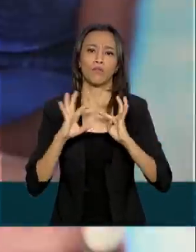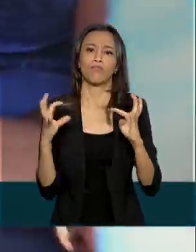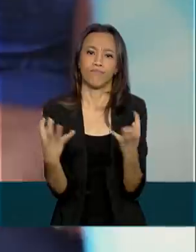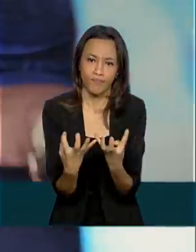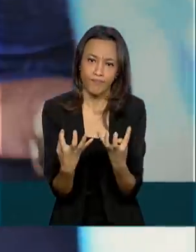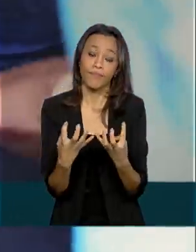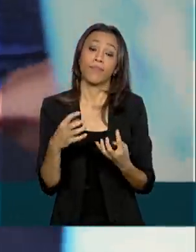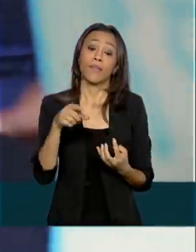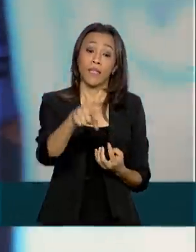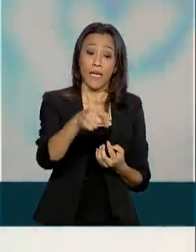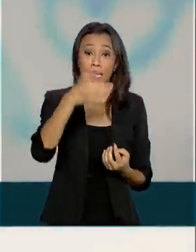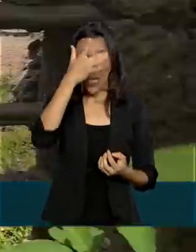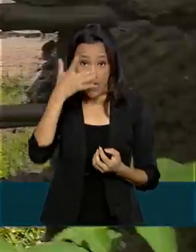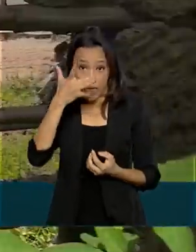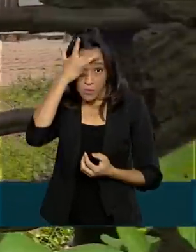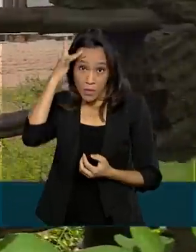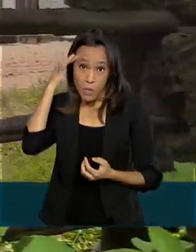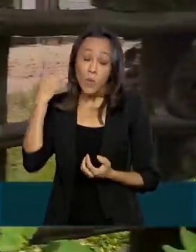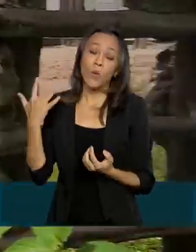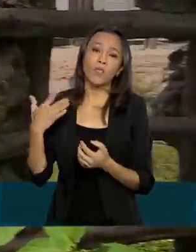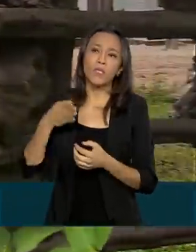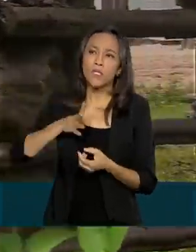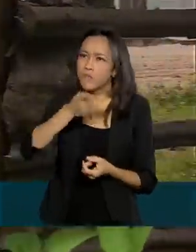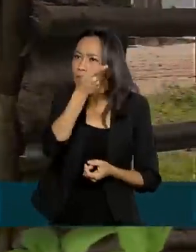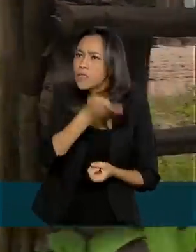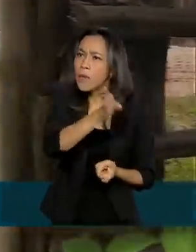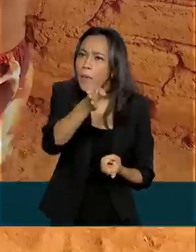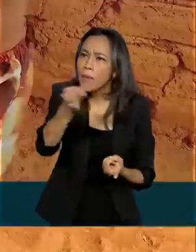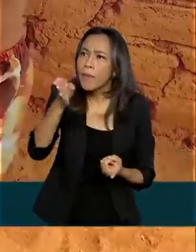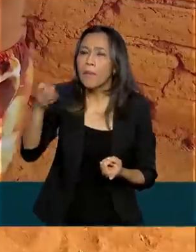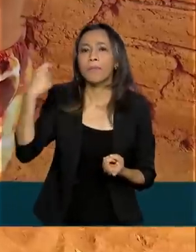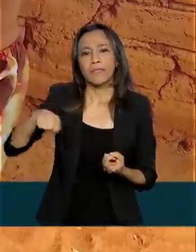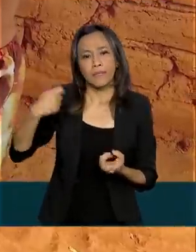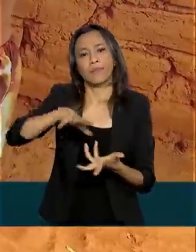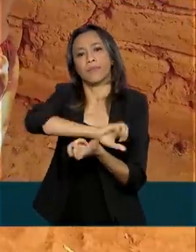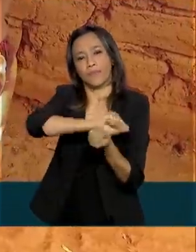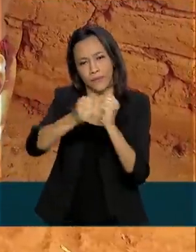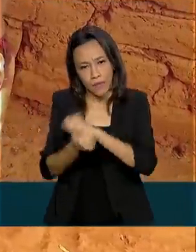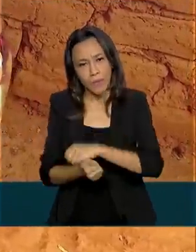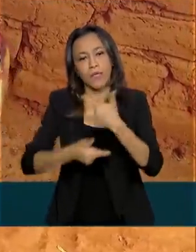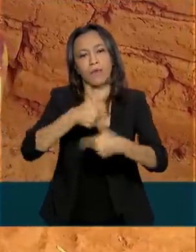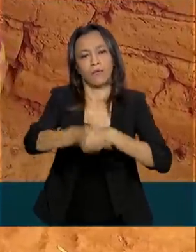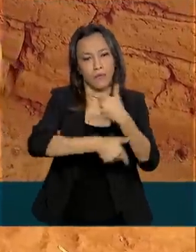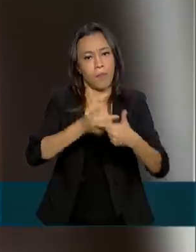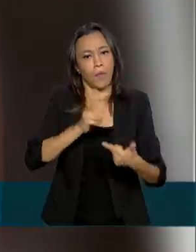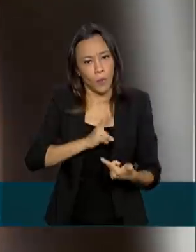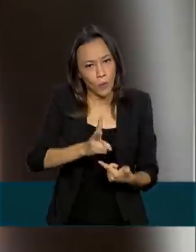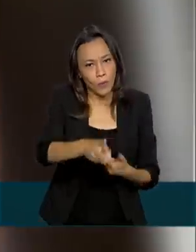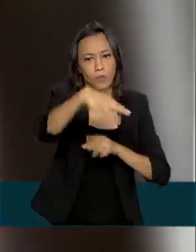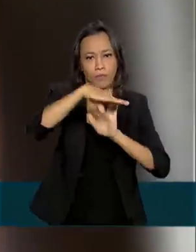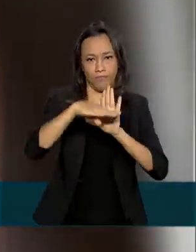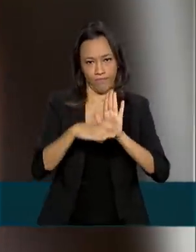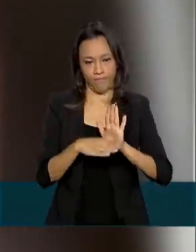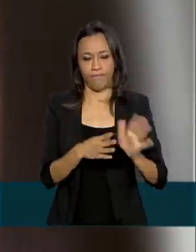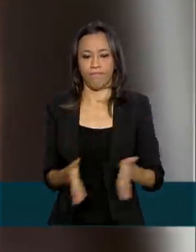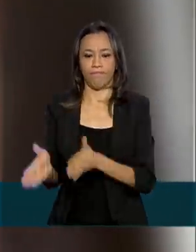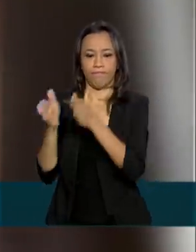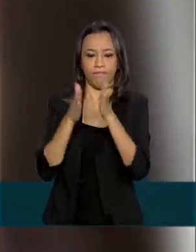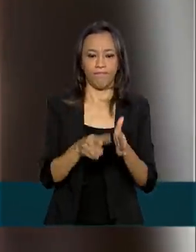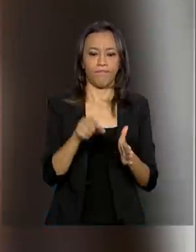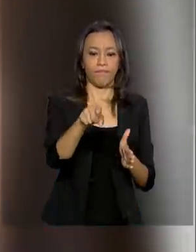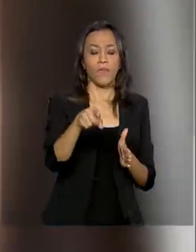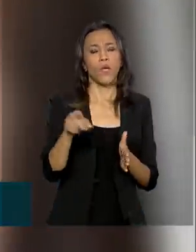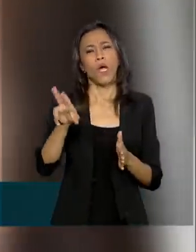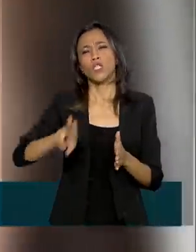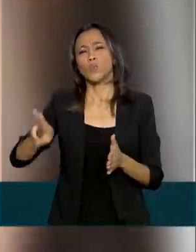orientadores se adaptaram à nova realidade para manter o programa ativo. Através de WhatsApp,